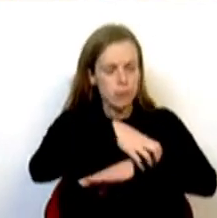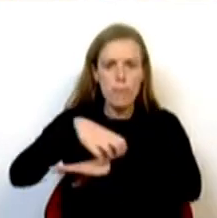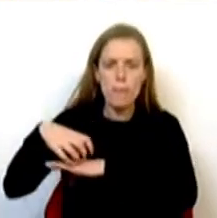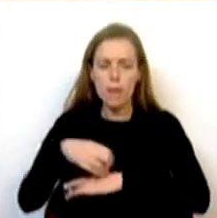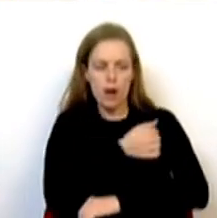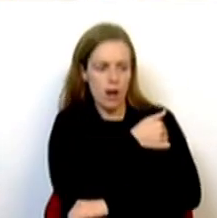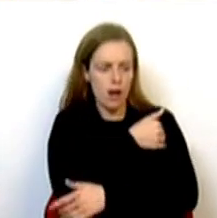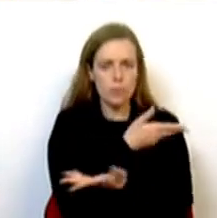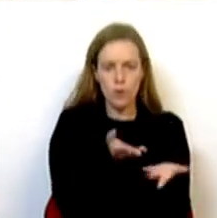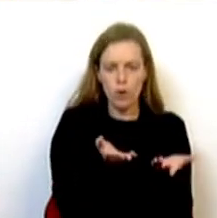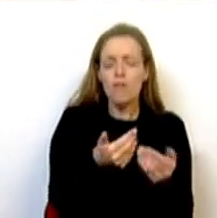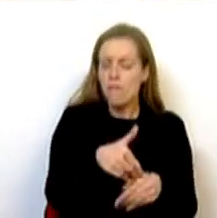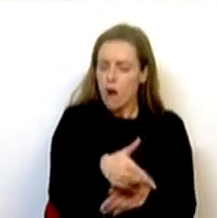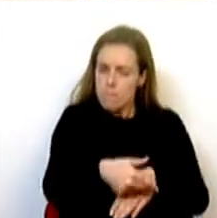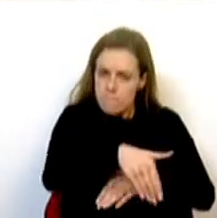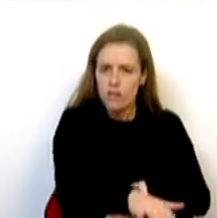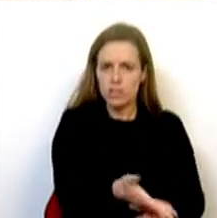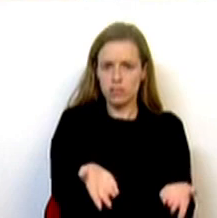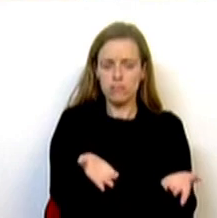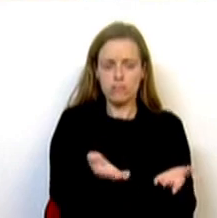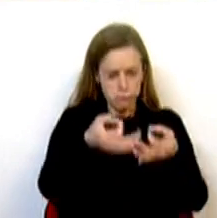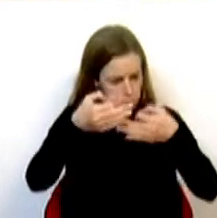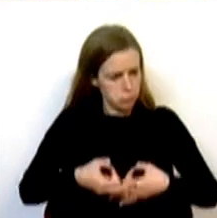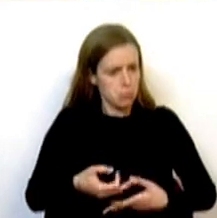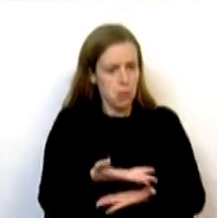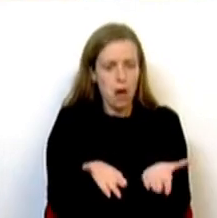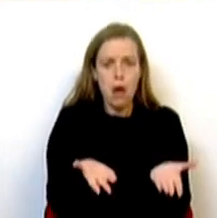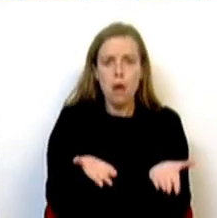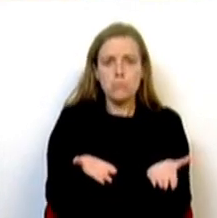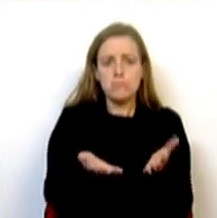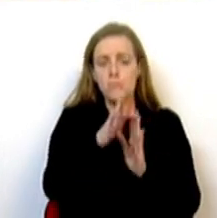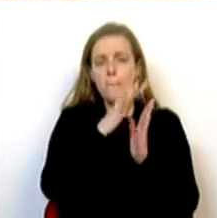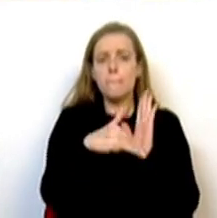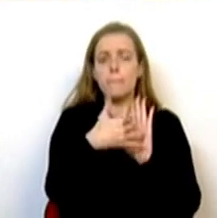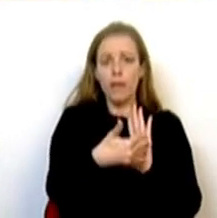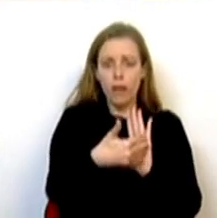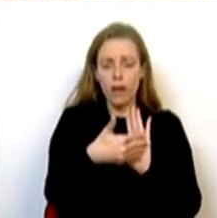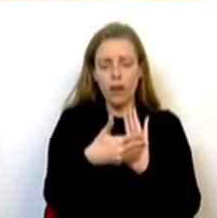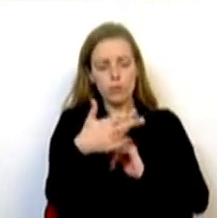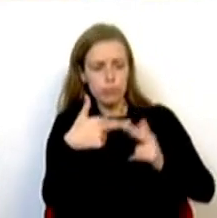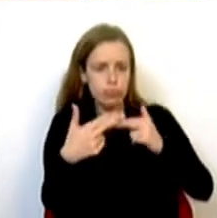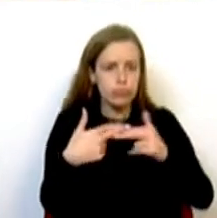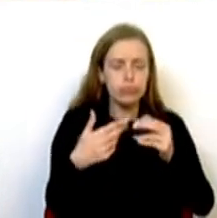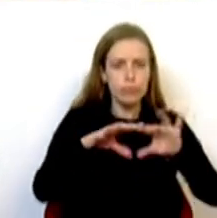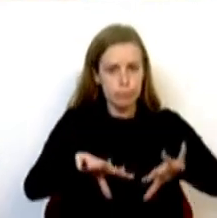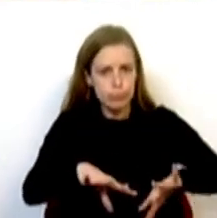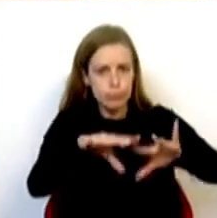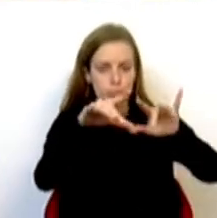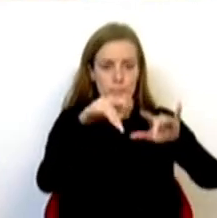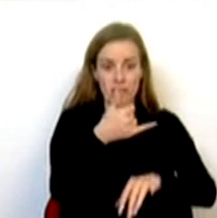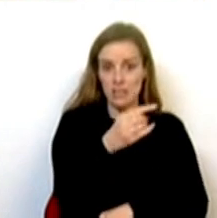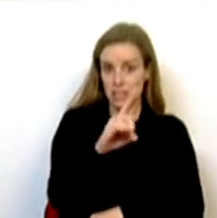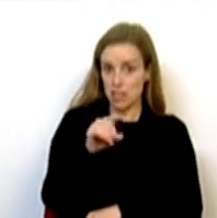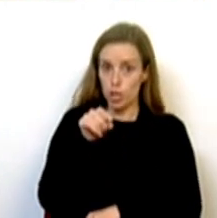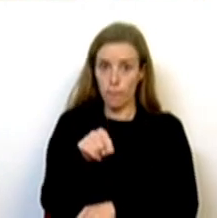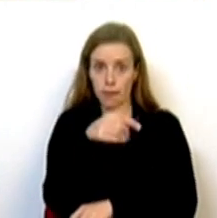marcha, estão a avançar. Há concretizações, há o Plano de Recuperação e Resiliência, 26 mil casas, que estão a